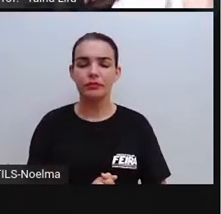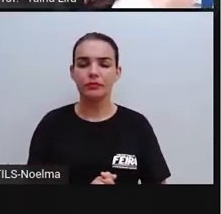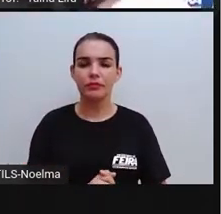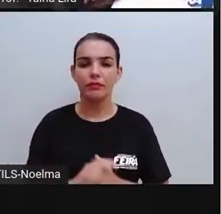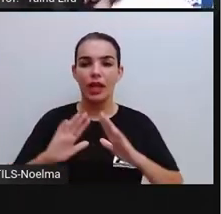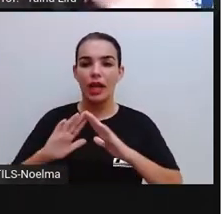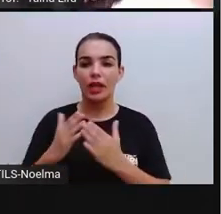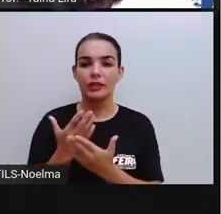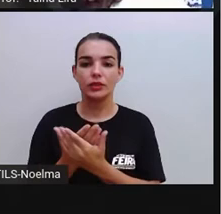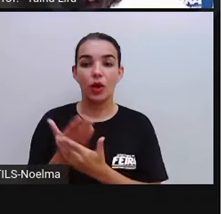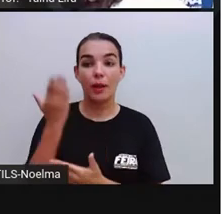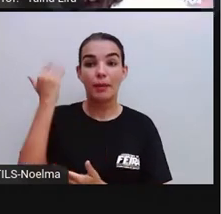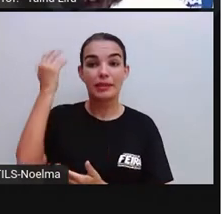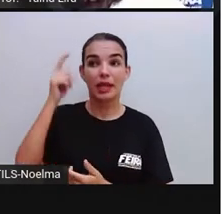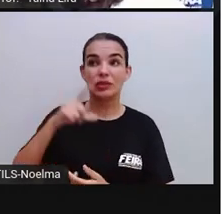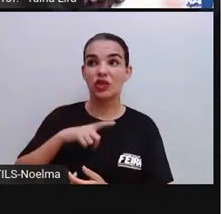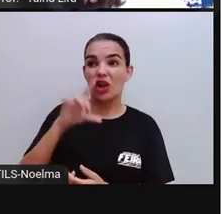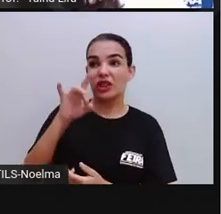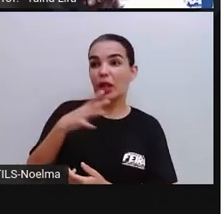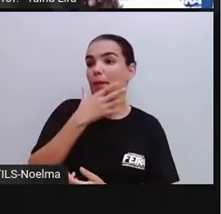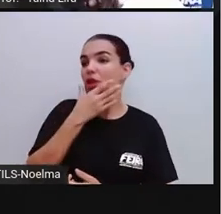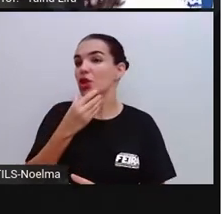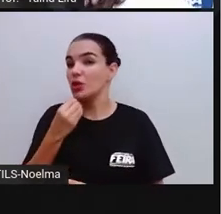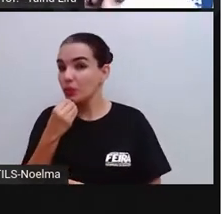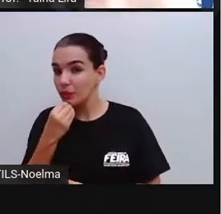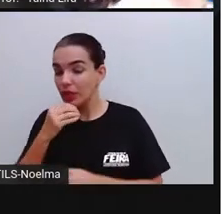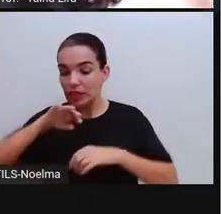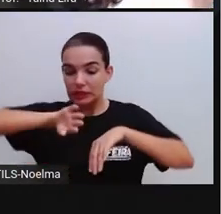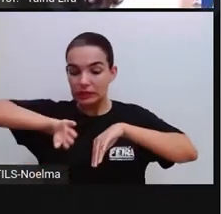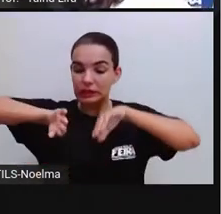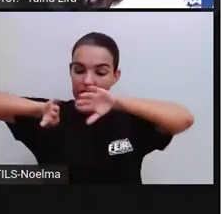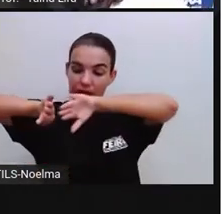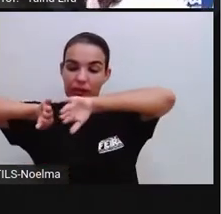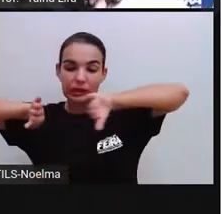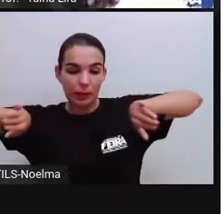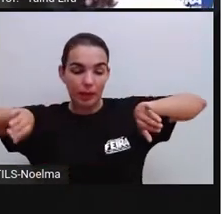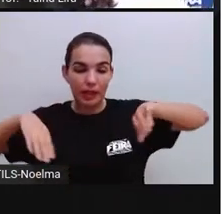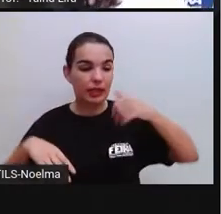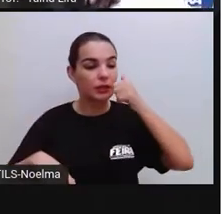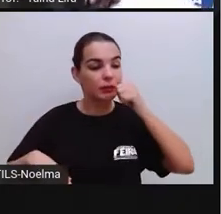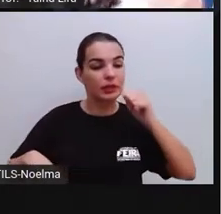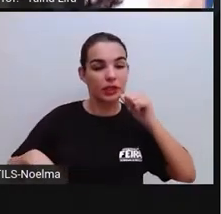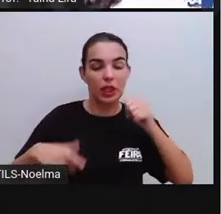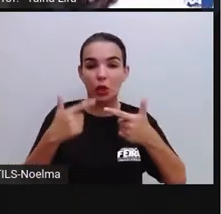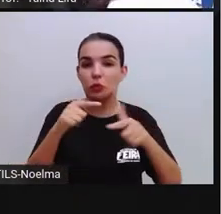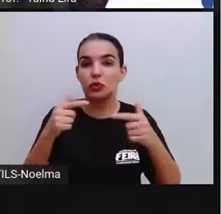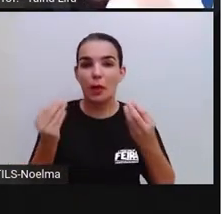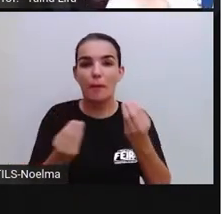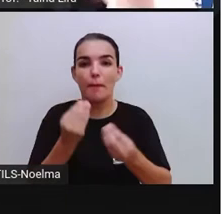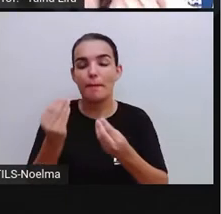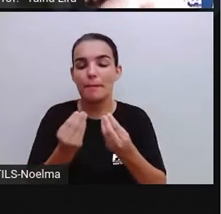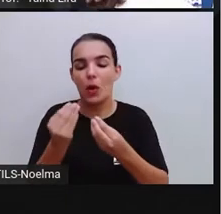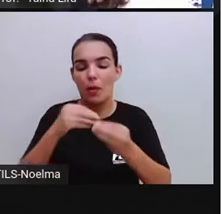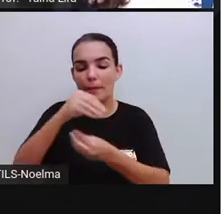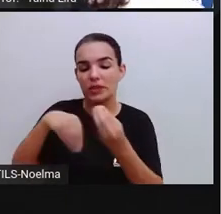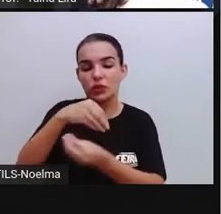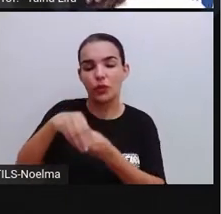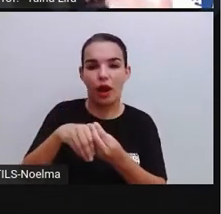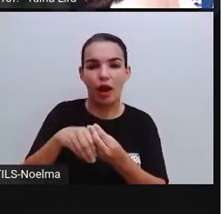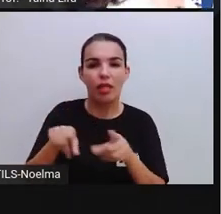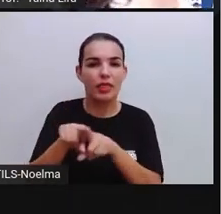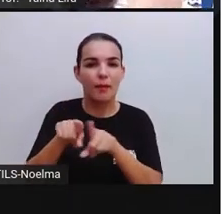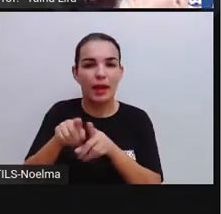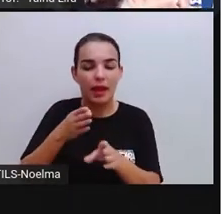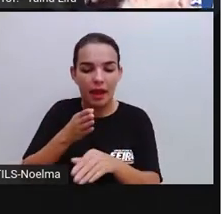escola ali que só tem menino, né, naquela turma, então, não podia se misturar, era uma regra daquela escola. a entrada na